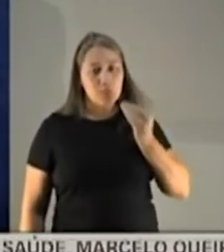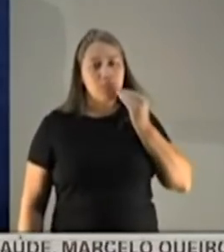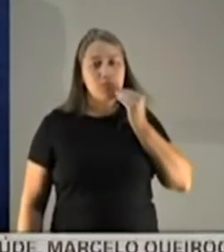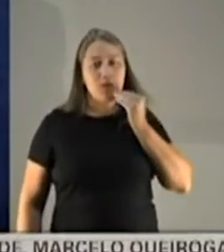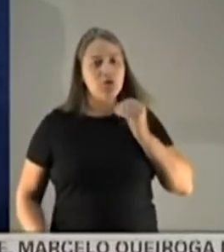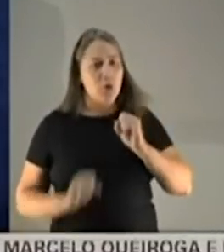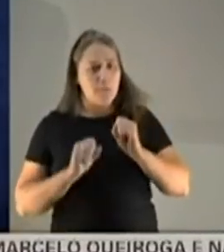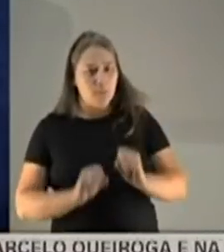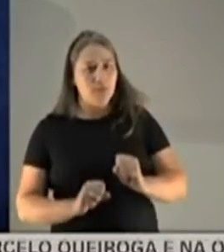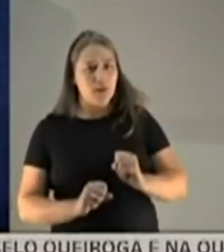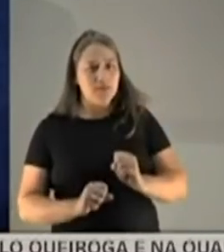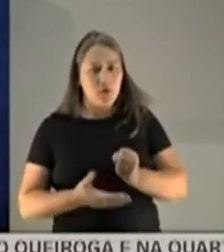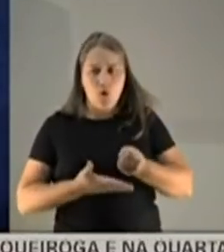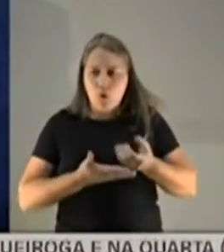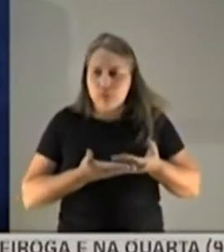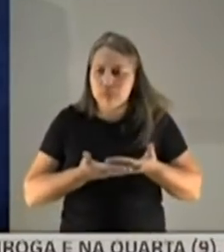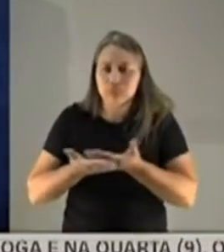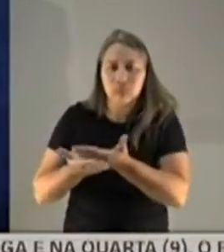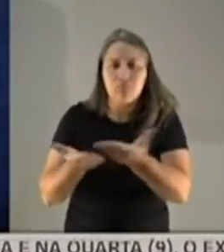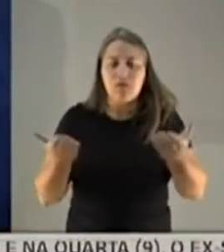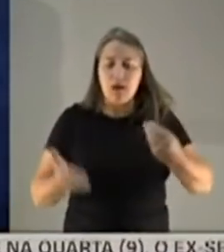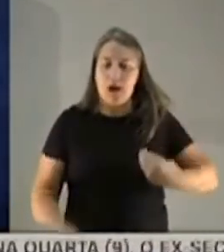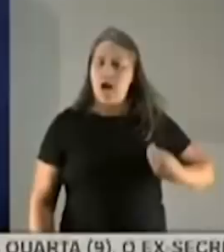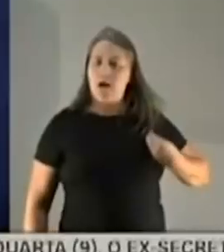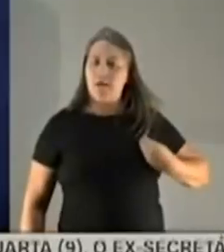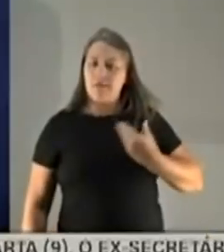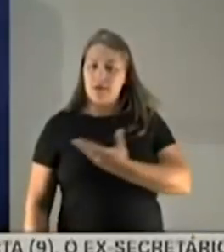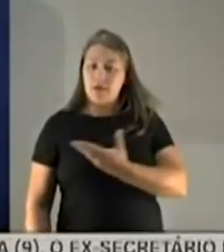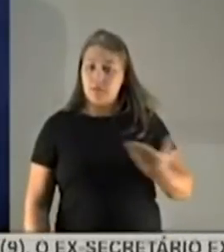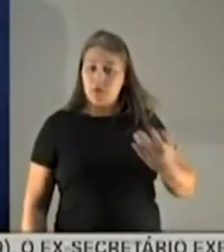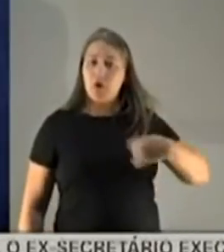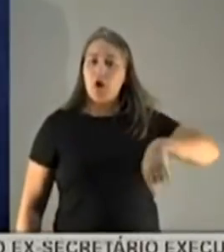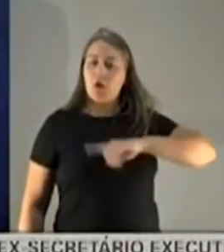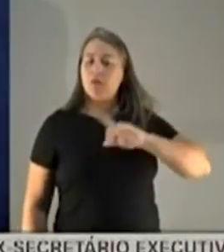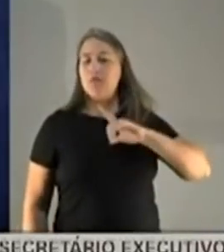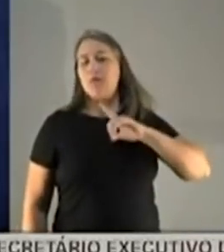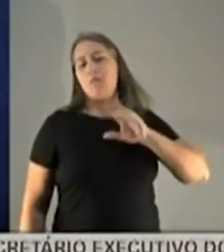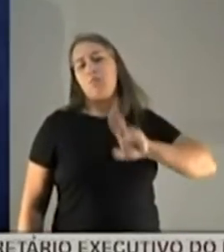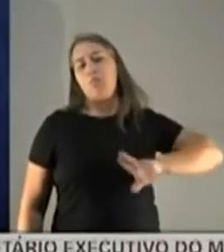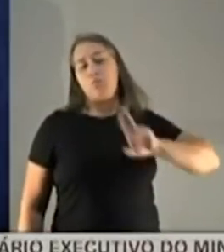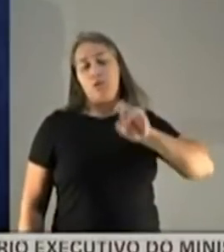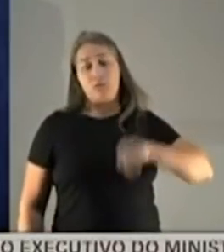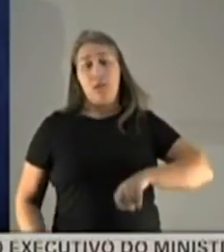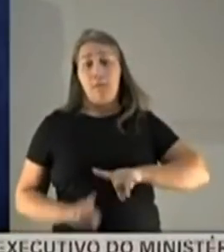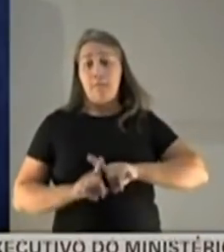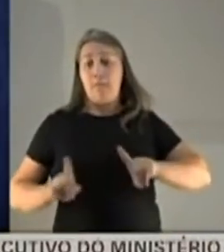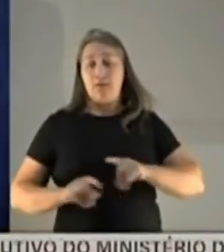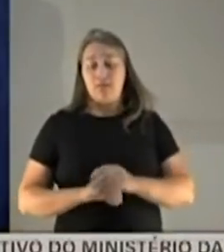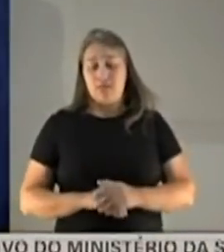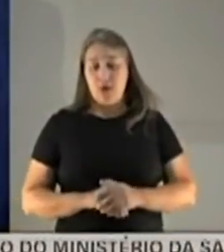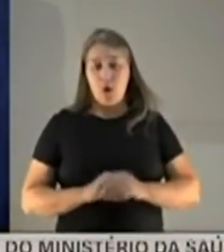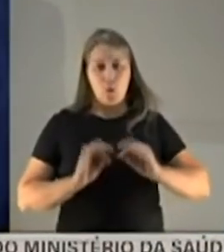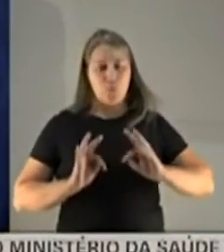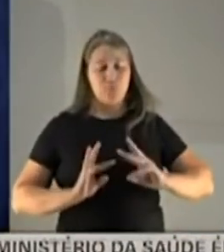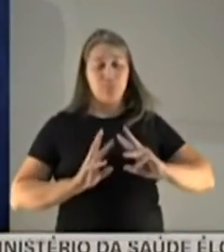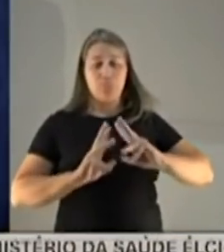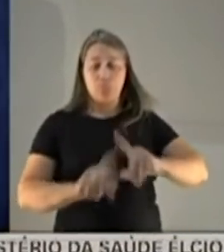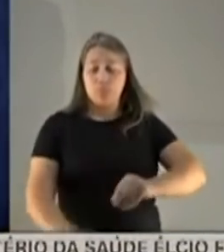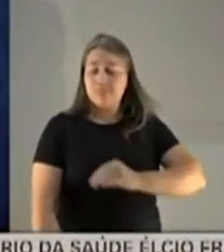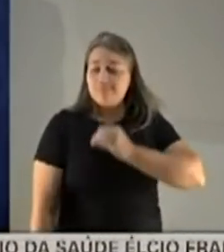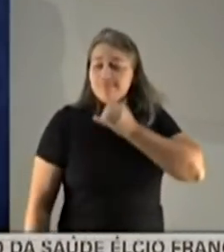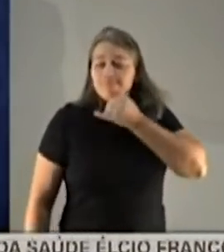gente pudesse depositar as nossas confianças e a vida das pessoas nela, a gente teria usado. Infelizmente, com todo o pesar do mundo,